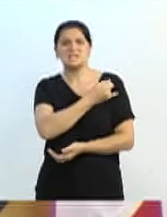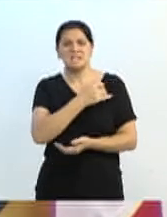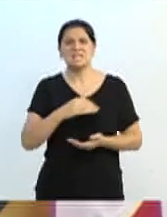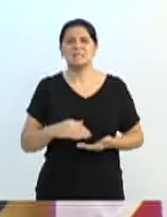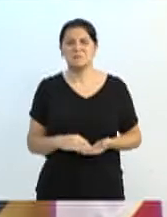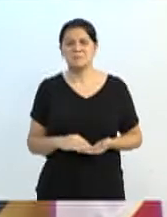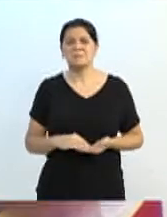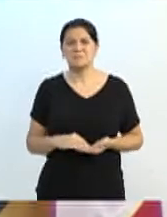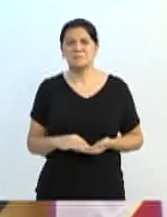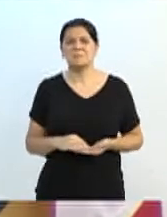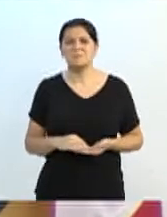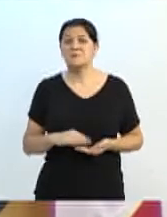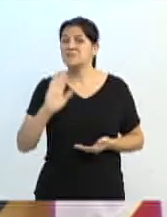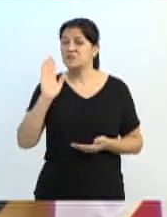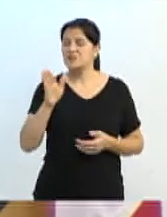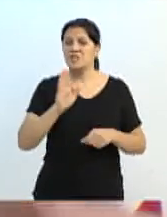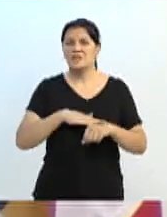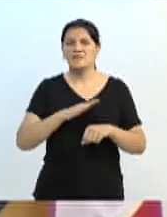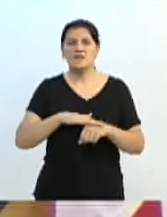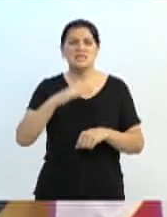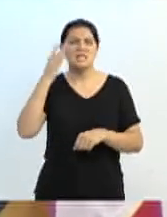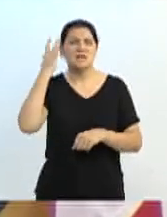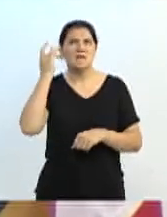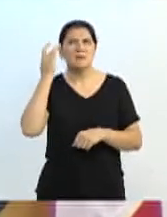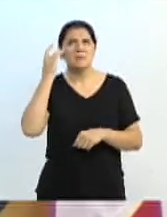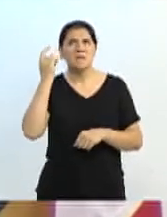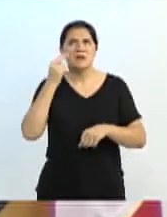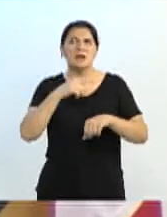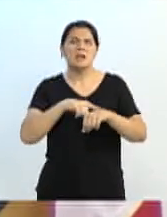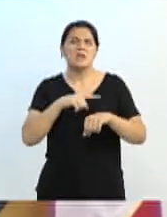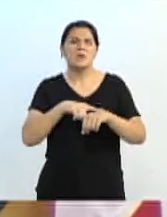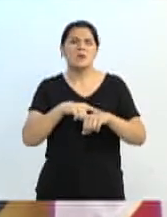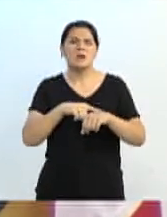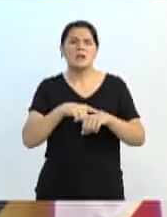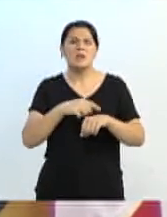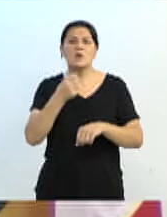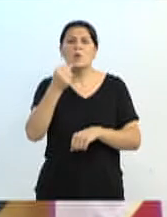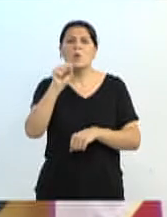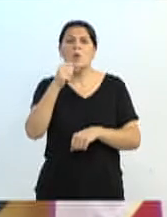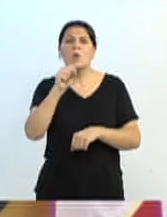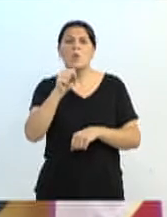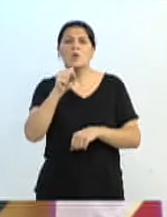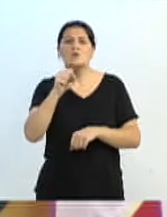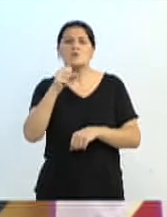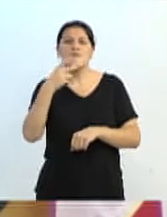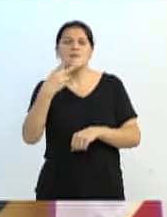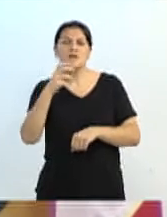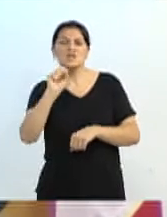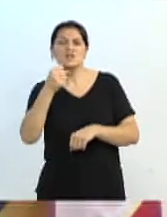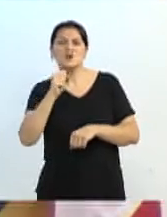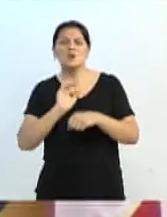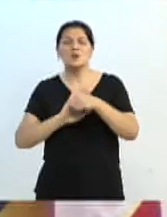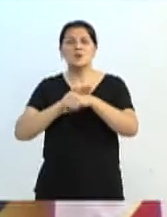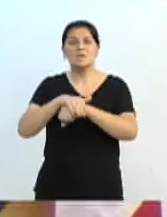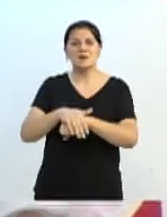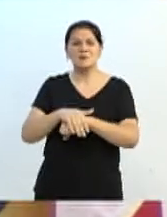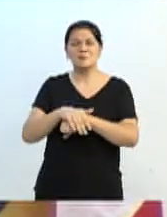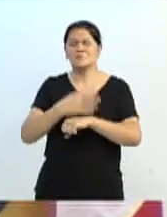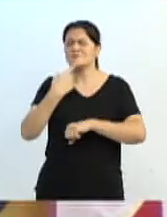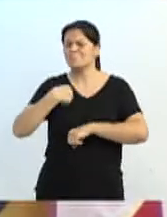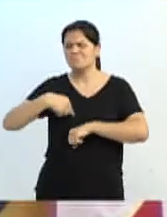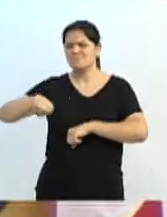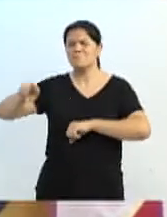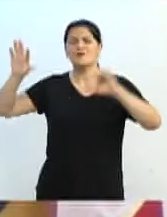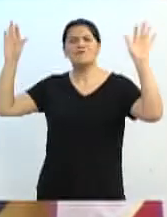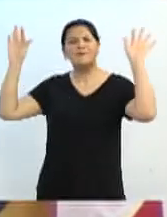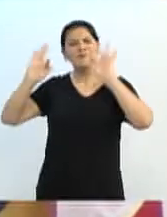agenda, vai ser amanhã, às 20 horas e 28 minutos. Vou estar lá com a maior felicidade, maior